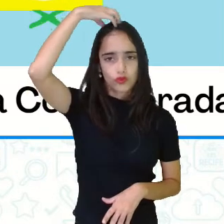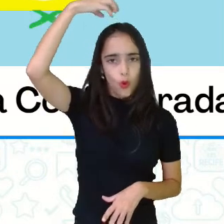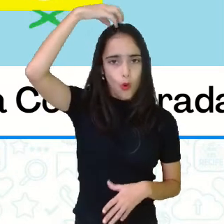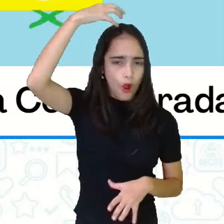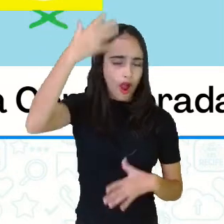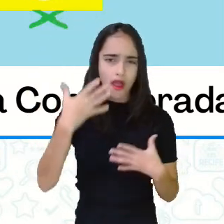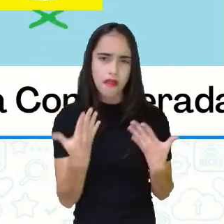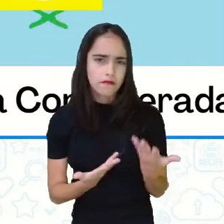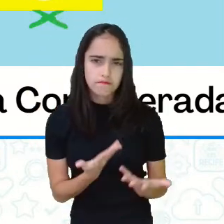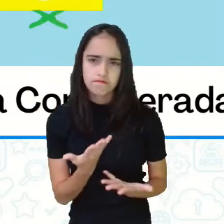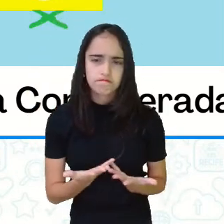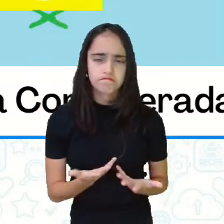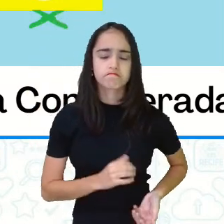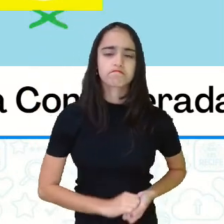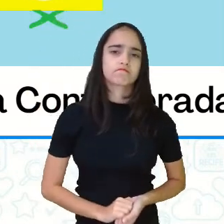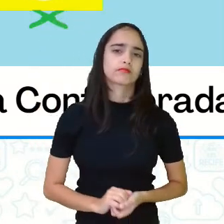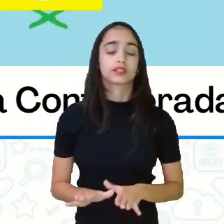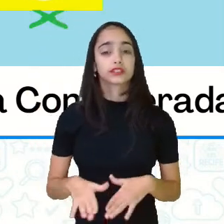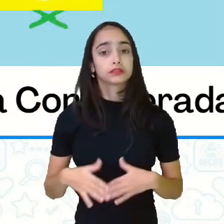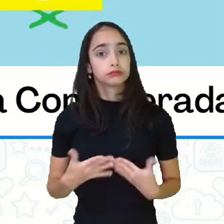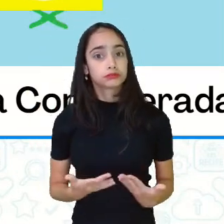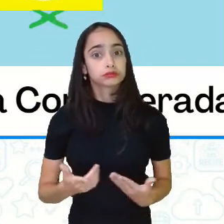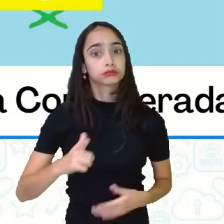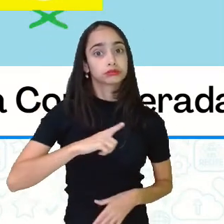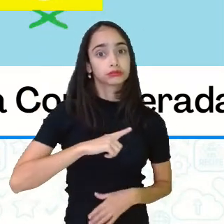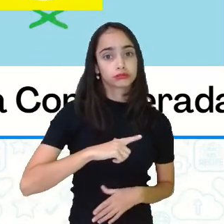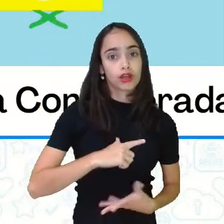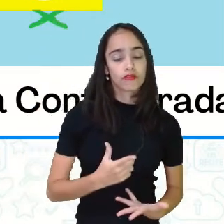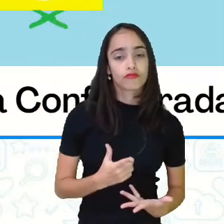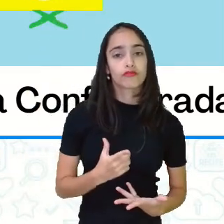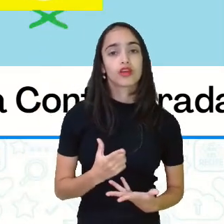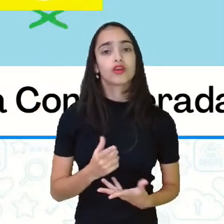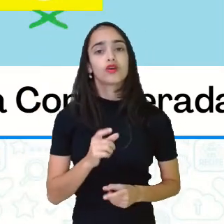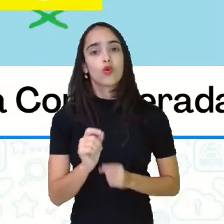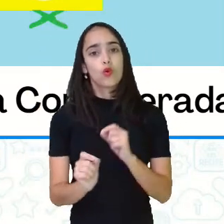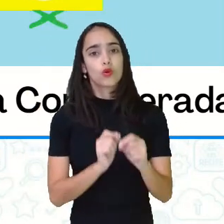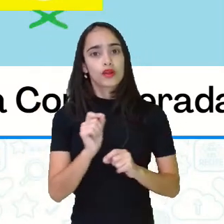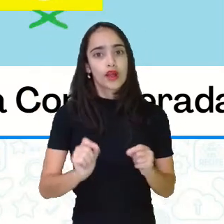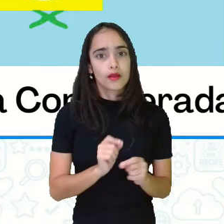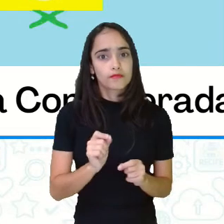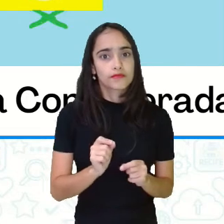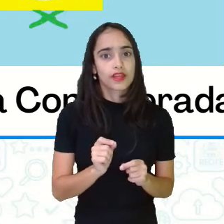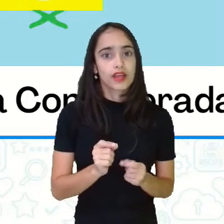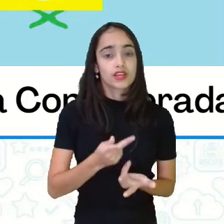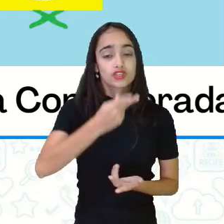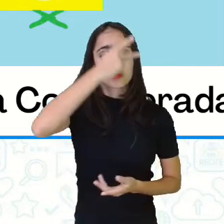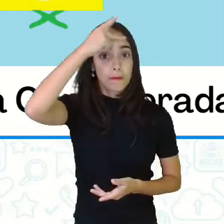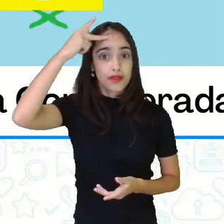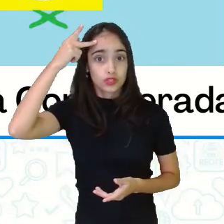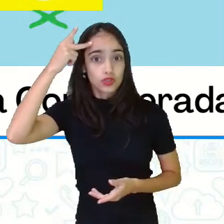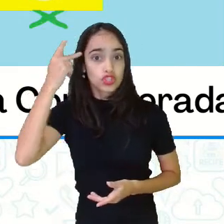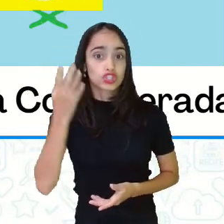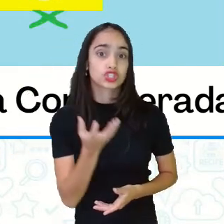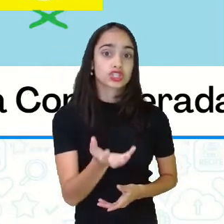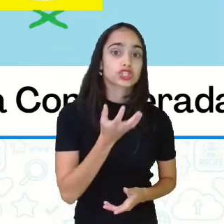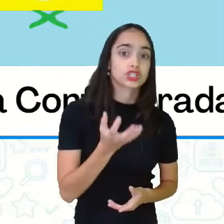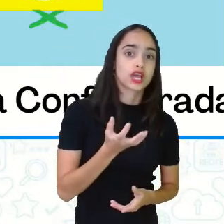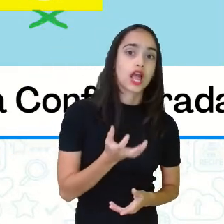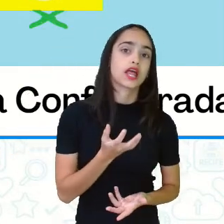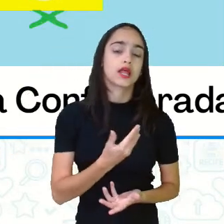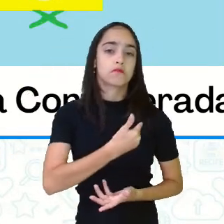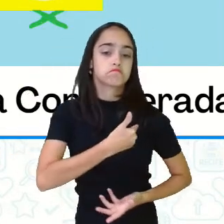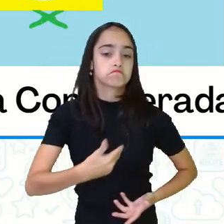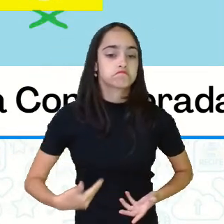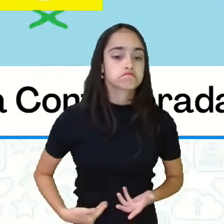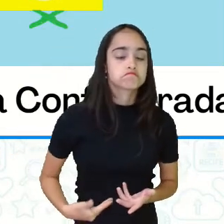revolucionário de caráter republicano, significa o quê? Que eles queriam a república separatista,